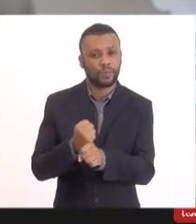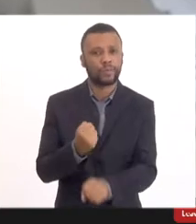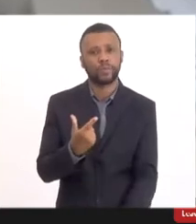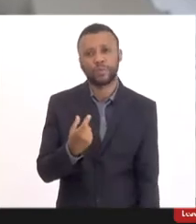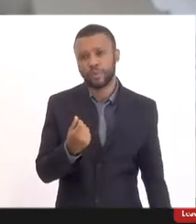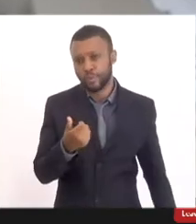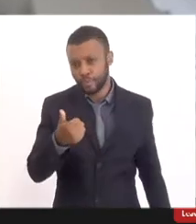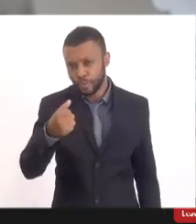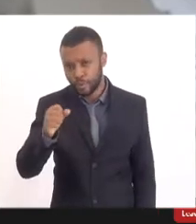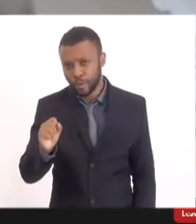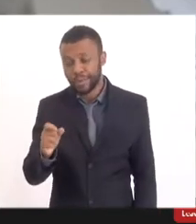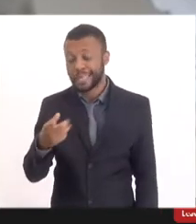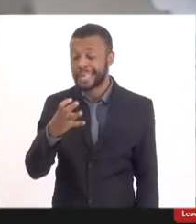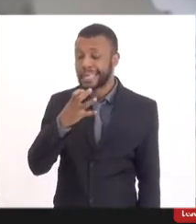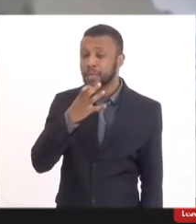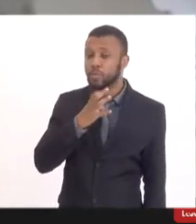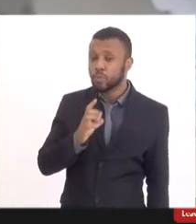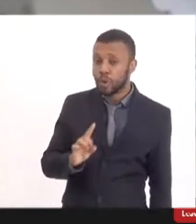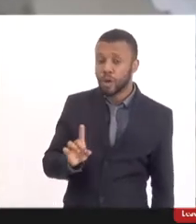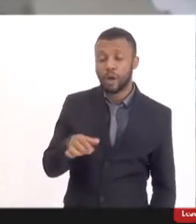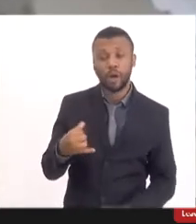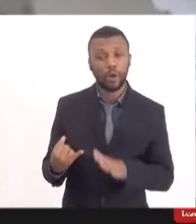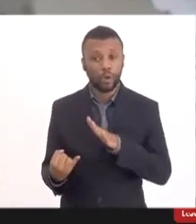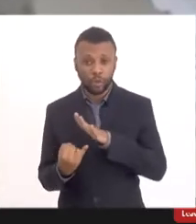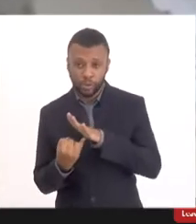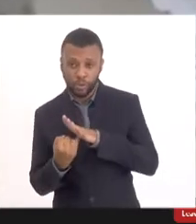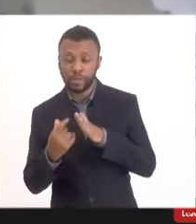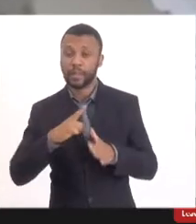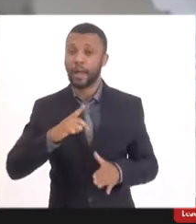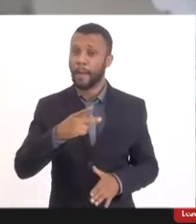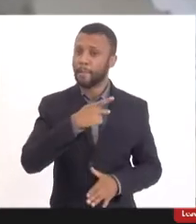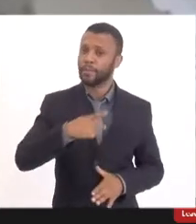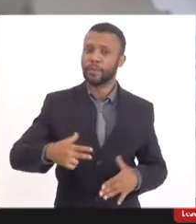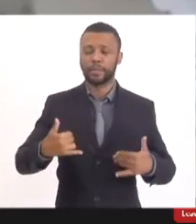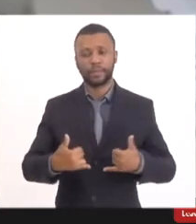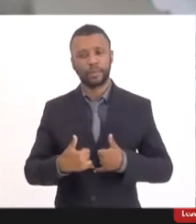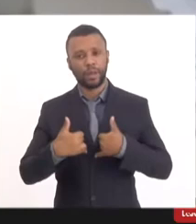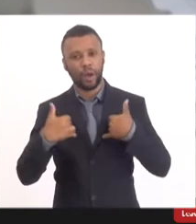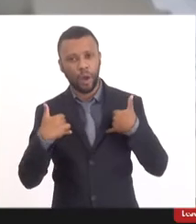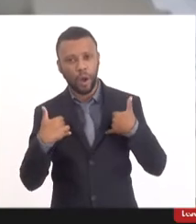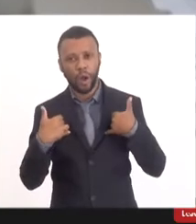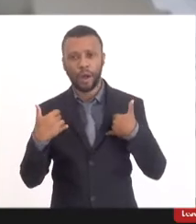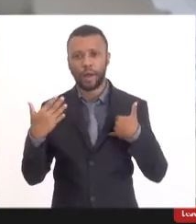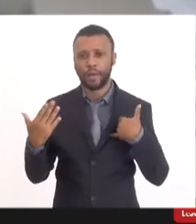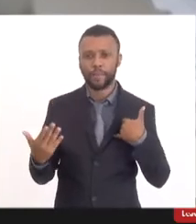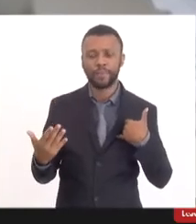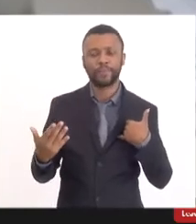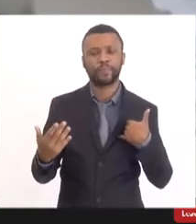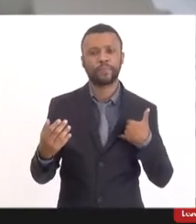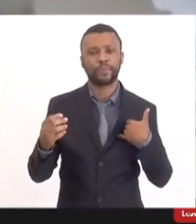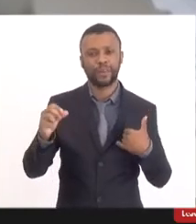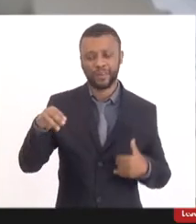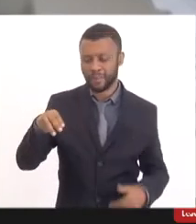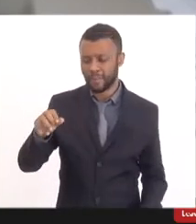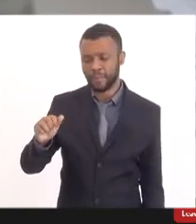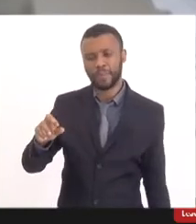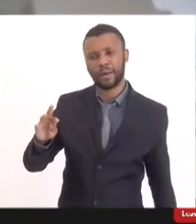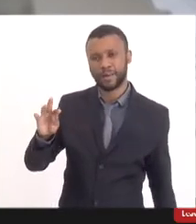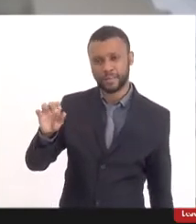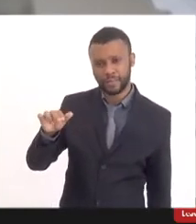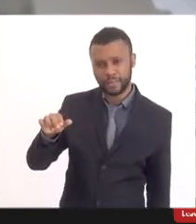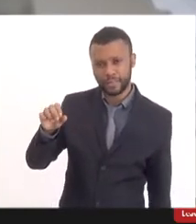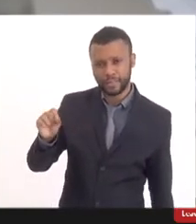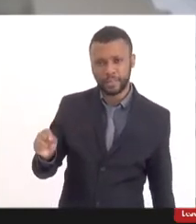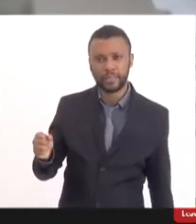conhece, o Instituto, ele tem como presidente de honra doutor Ives Gandra Martins, um dos maiores juristas do nosso país.